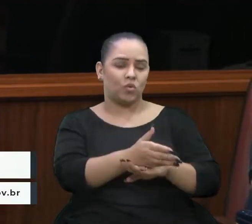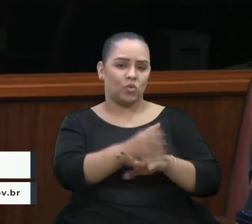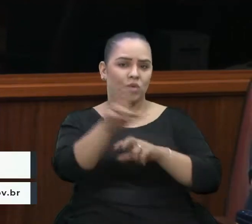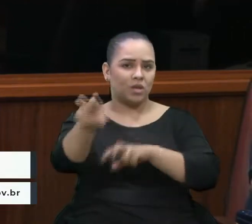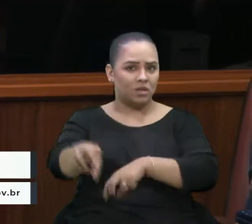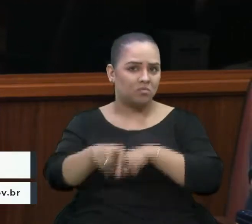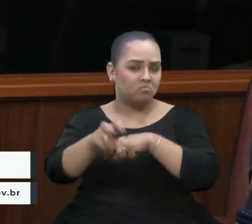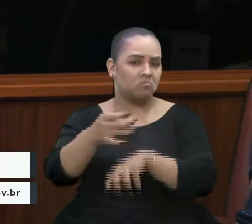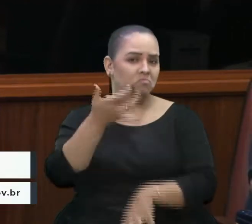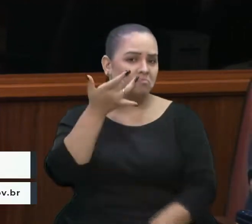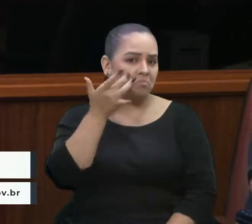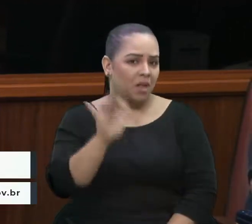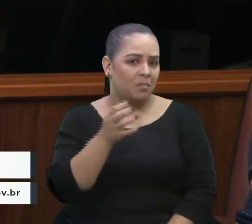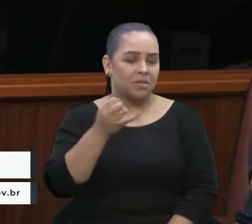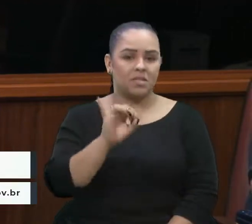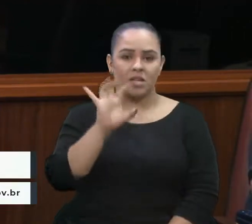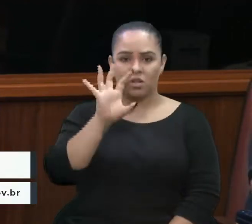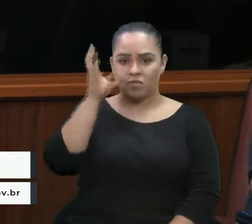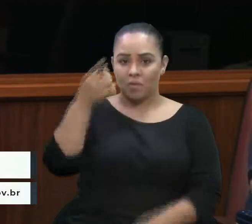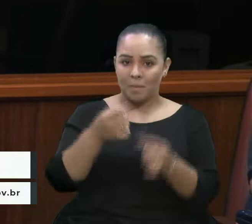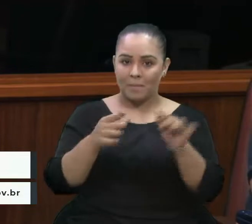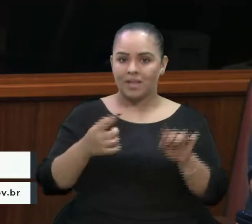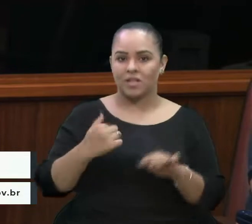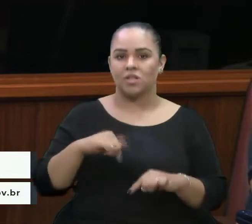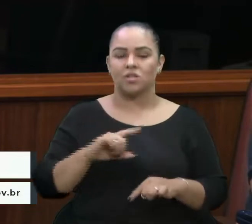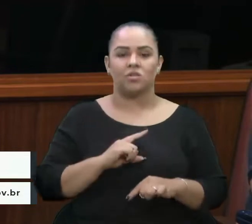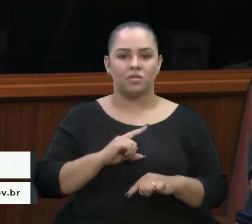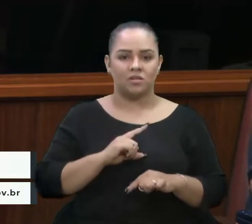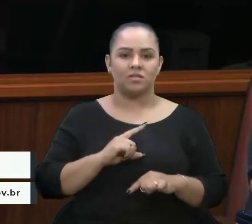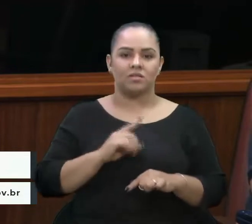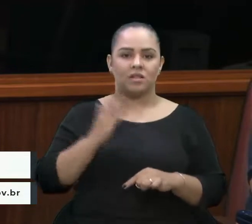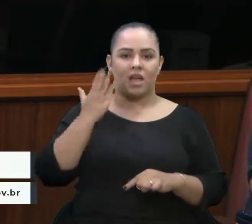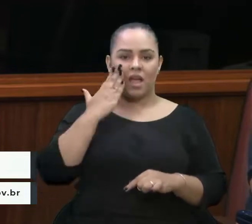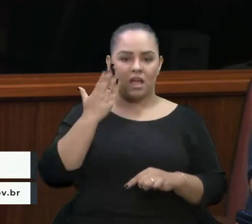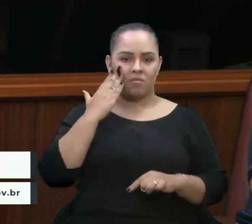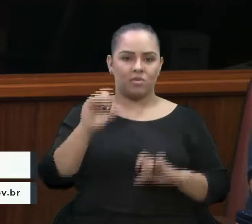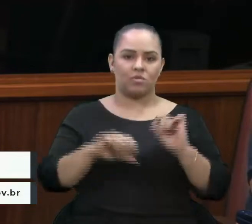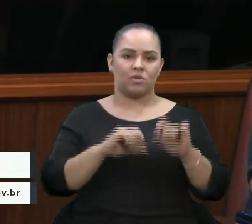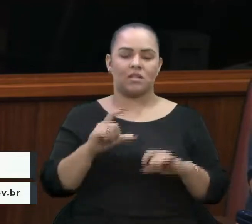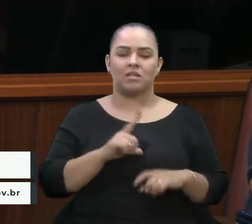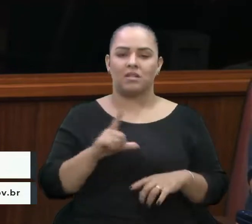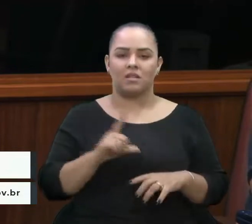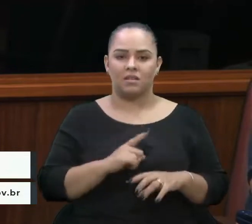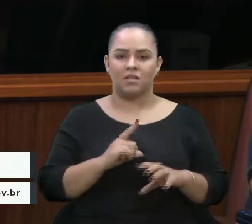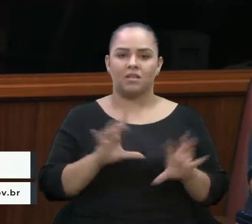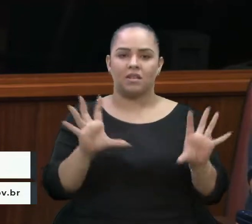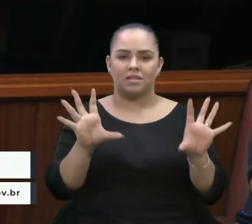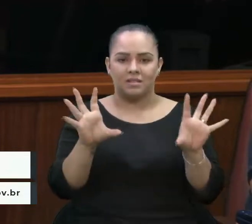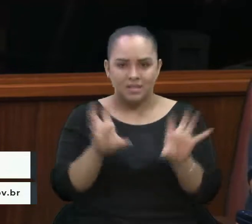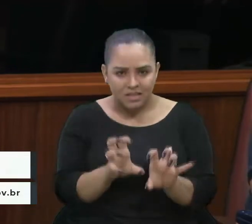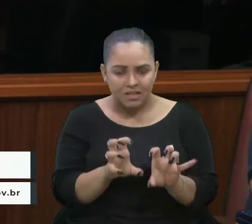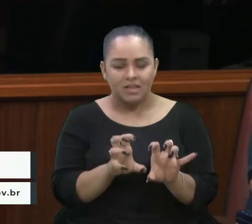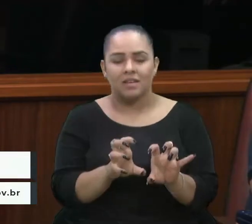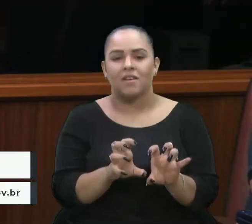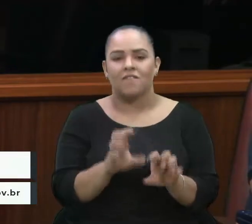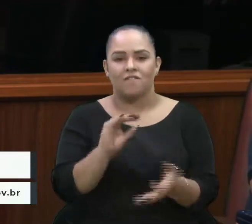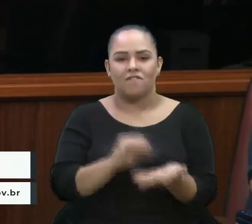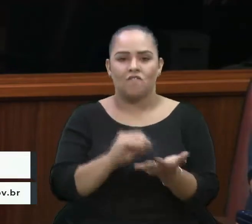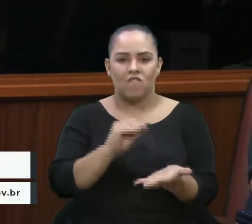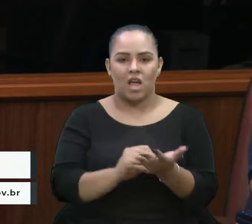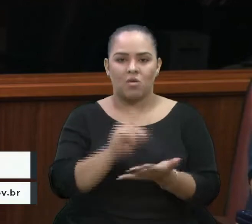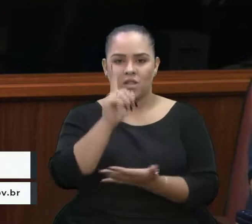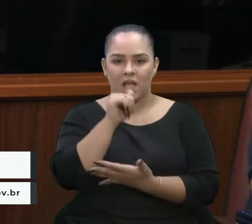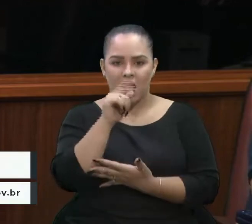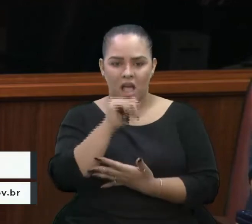muito, mas a gente fica suscetível, em razão da seca, em função do vento, em função das intempéries,